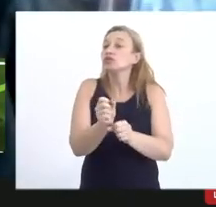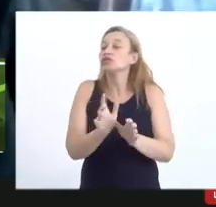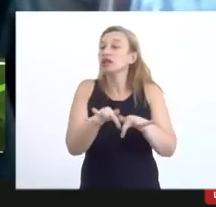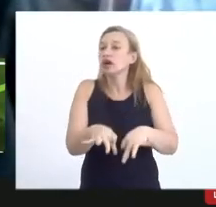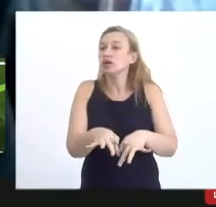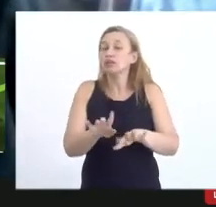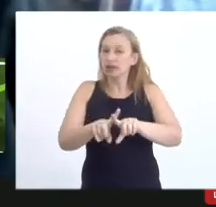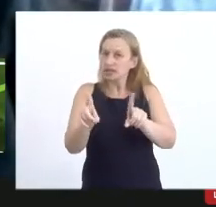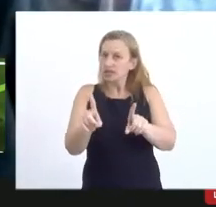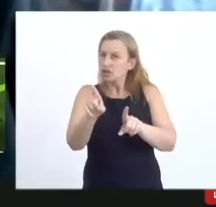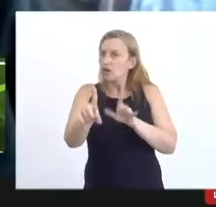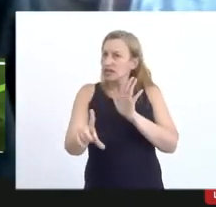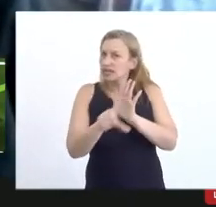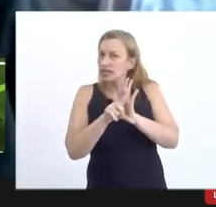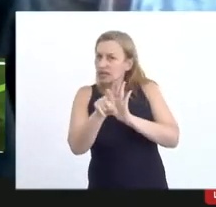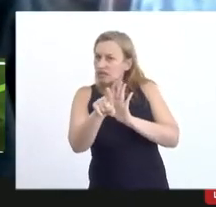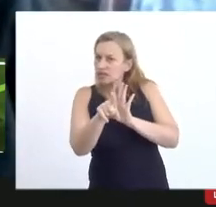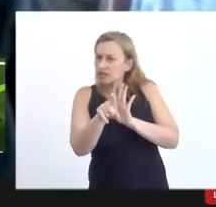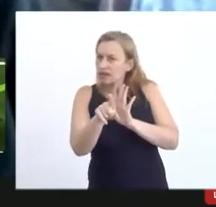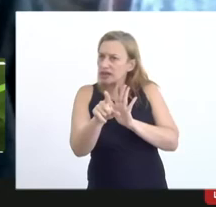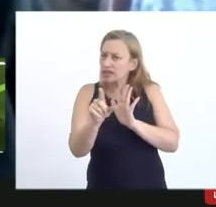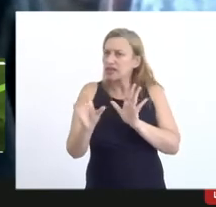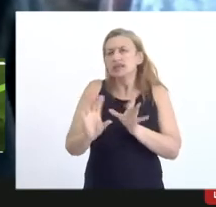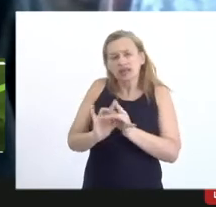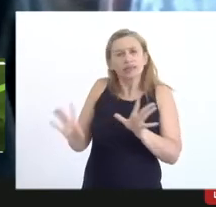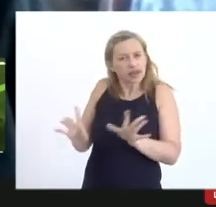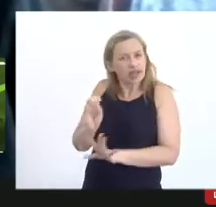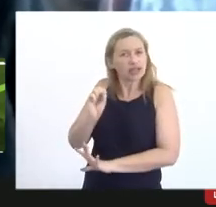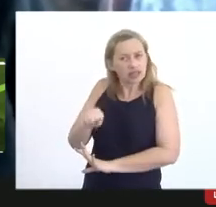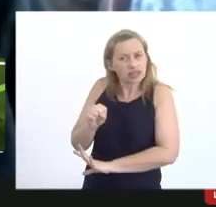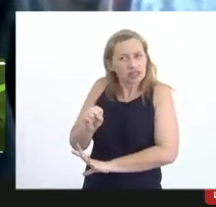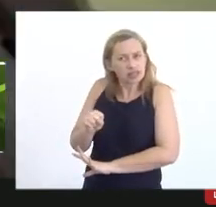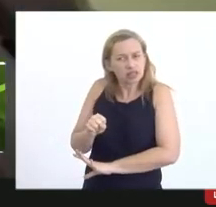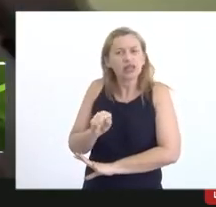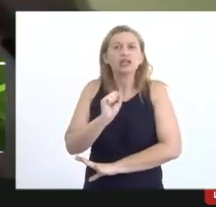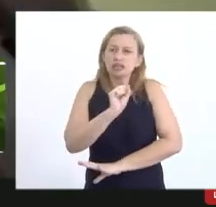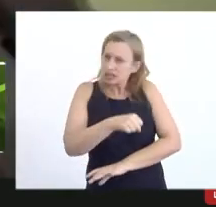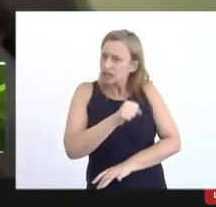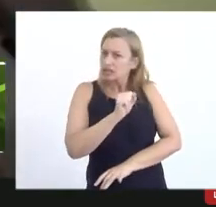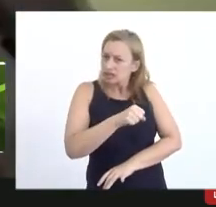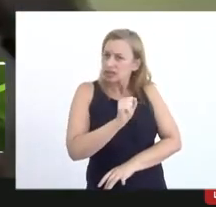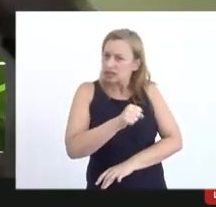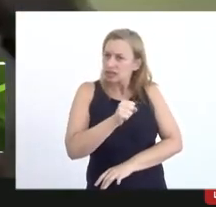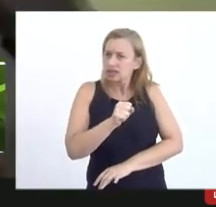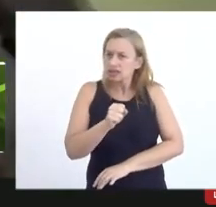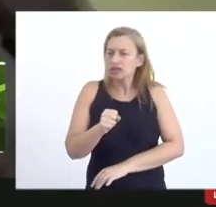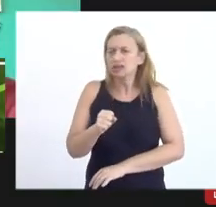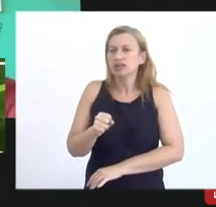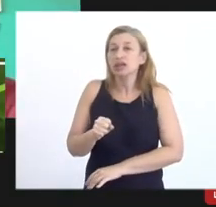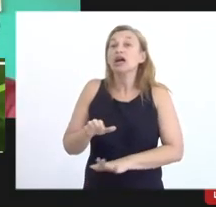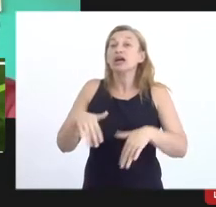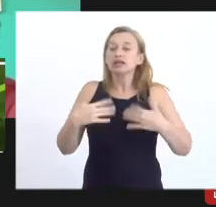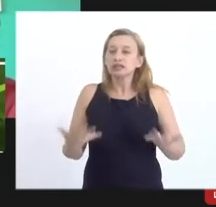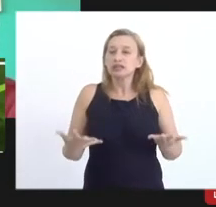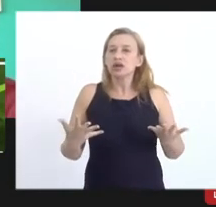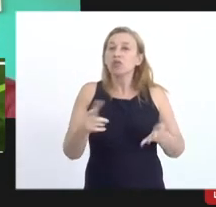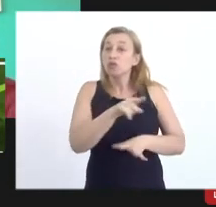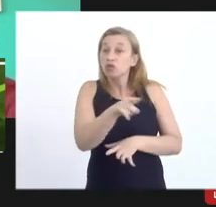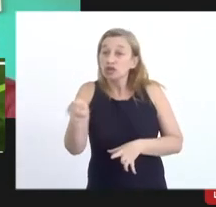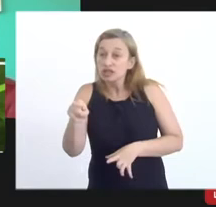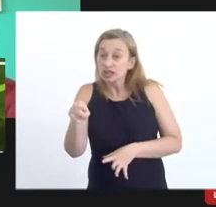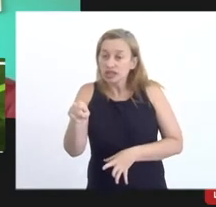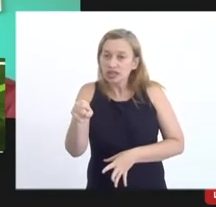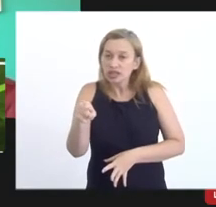essa lei vocês vão ter essa cobertura vocês vão ficar protegidos exatamente então assim vocês